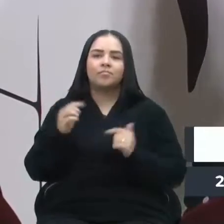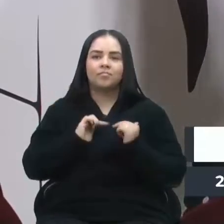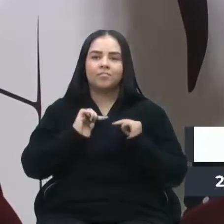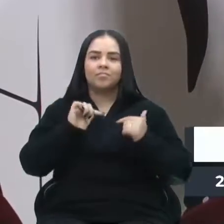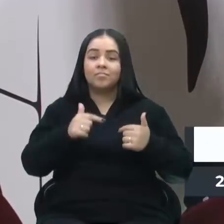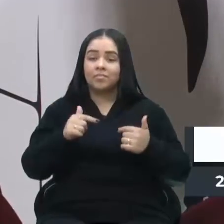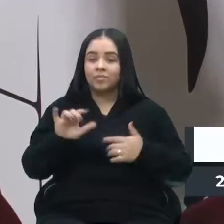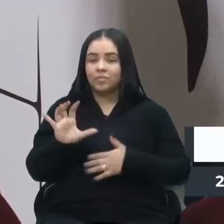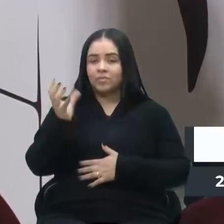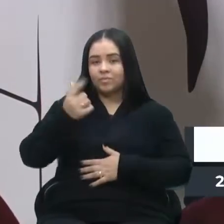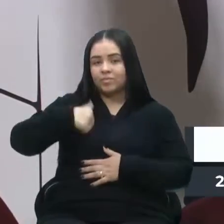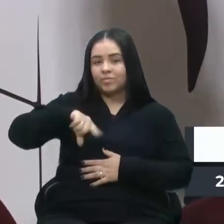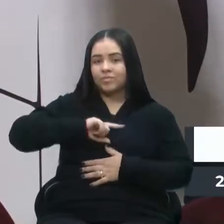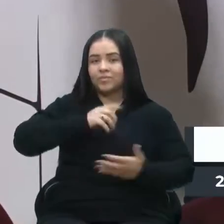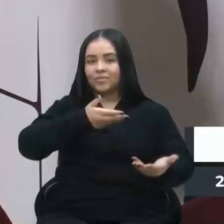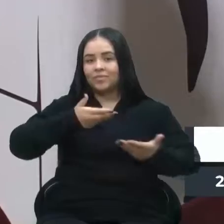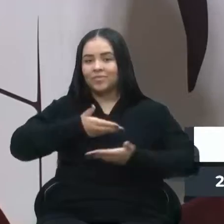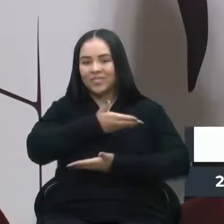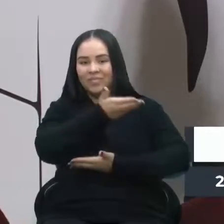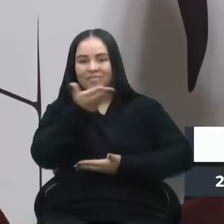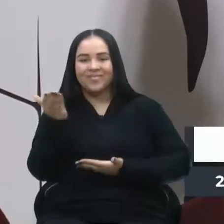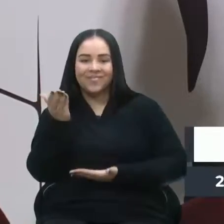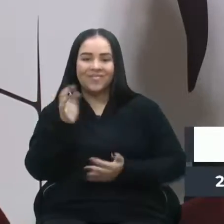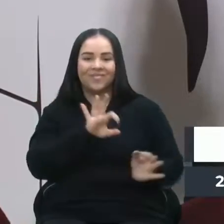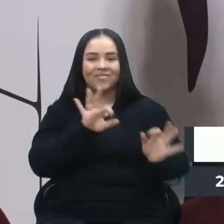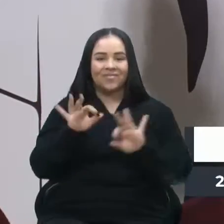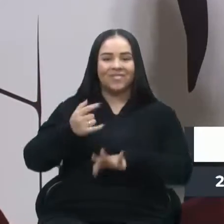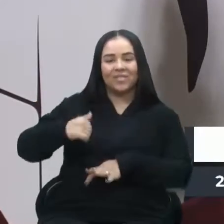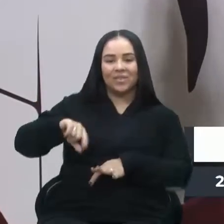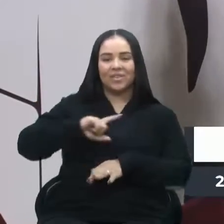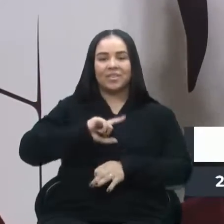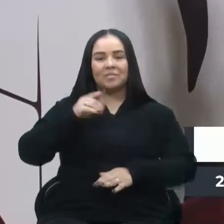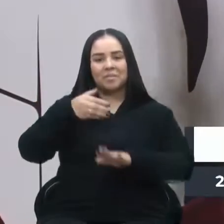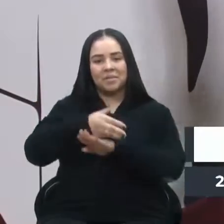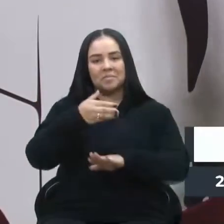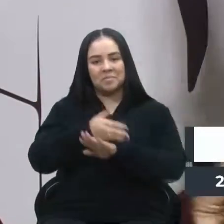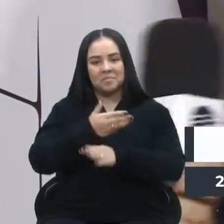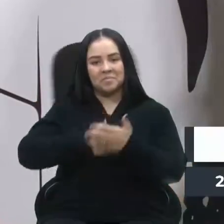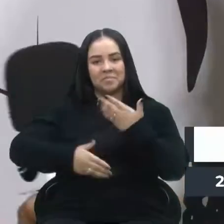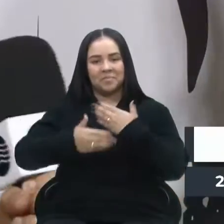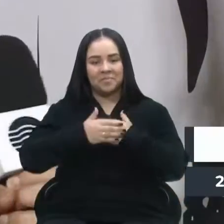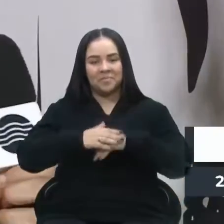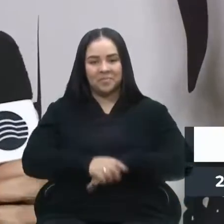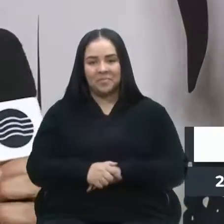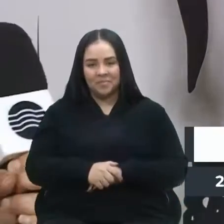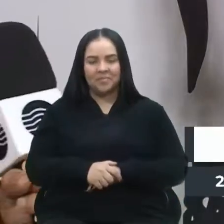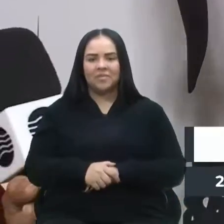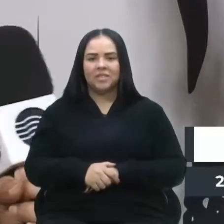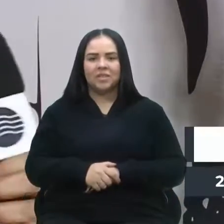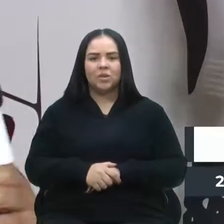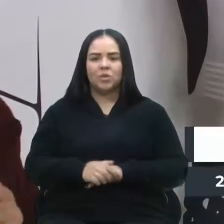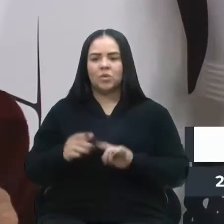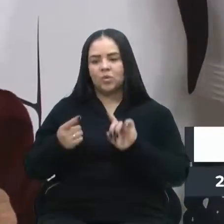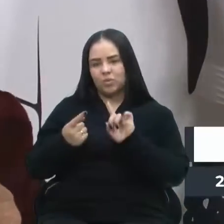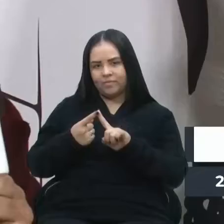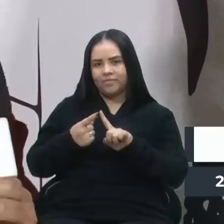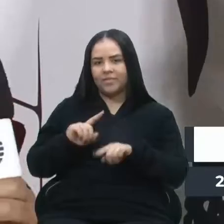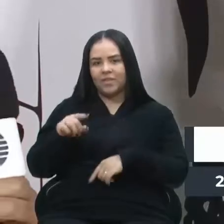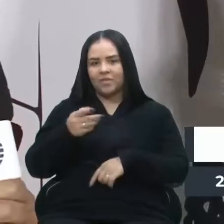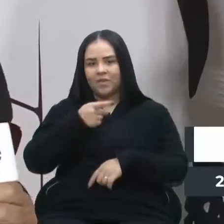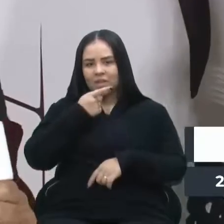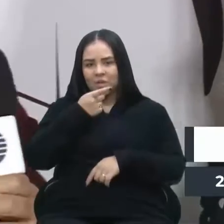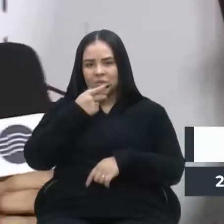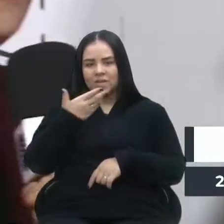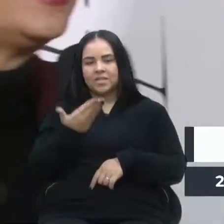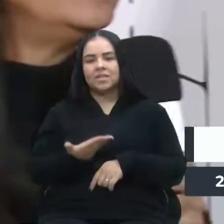acontecer. E a gente convida você, que está nos acompanhando, a fazer parte disso tudo. Um dos itens que a senhora levantou, vereadora, que é